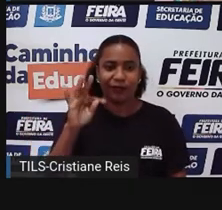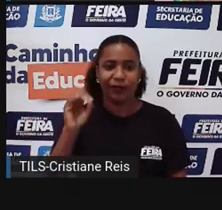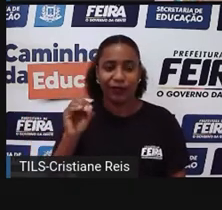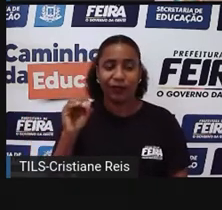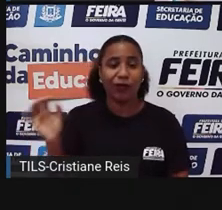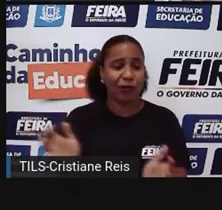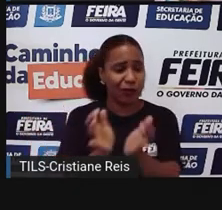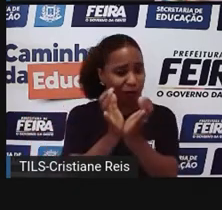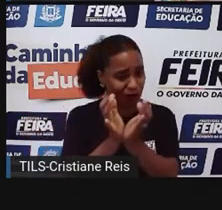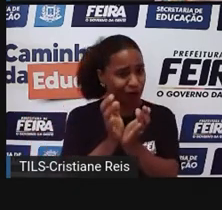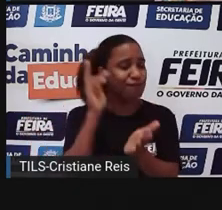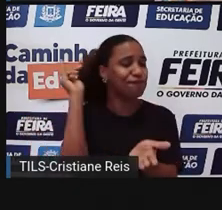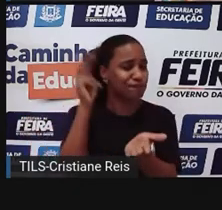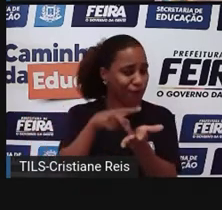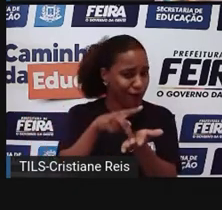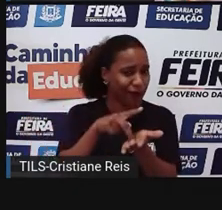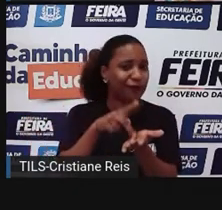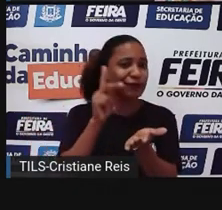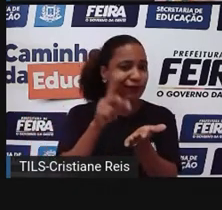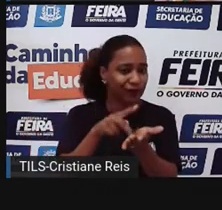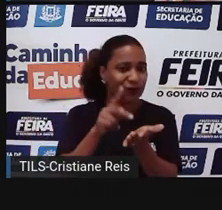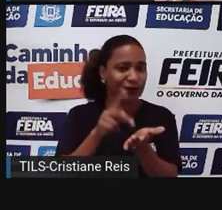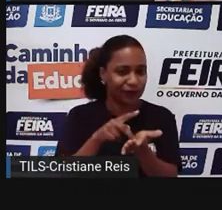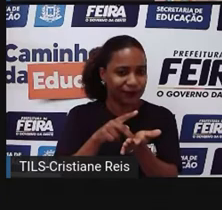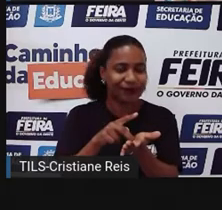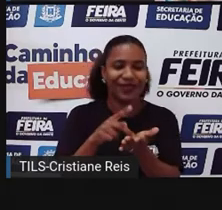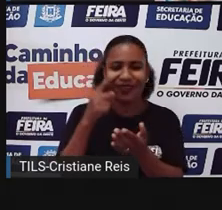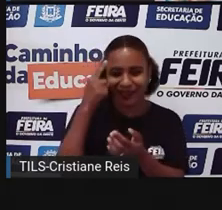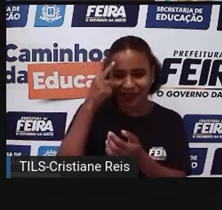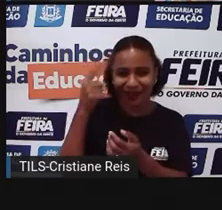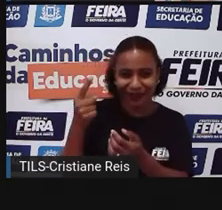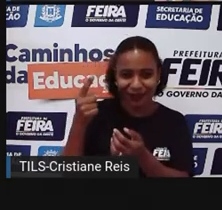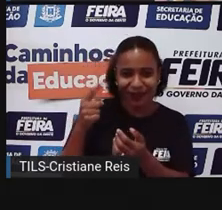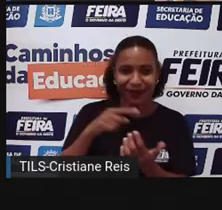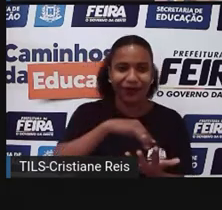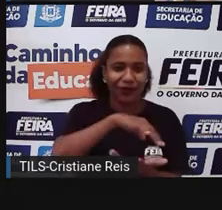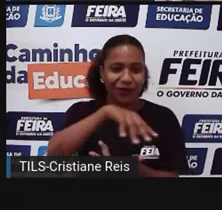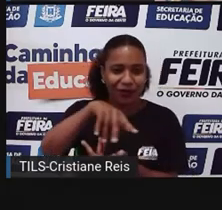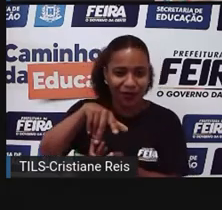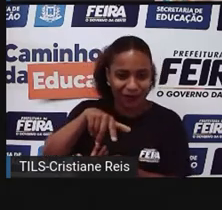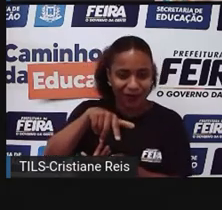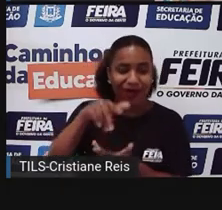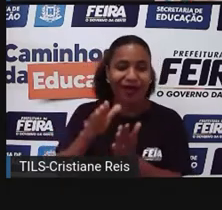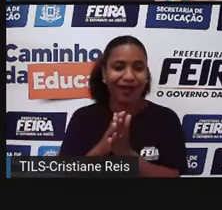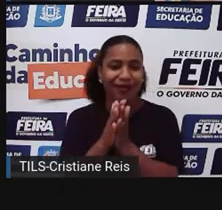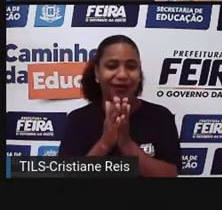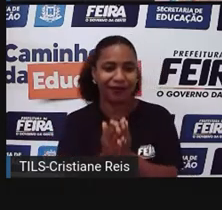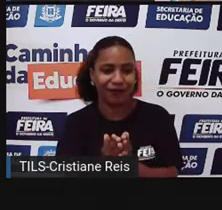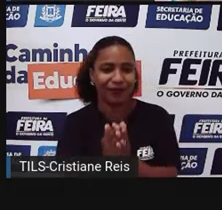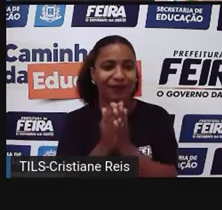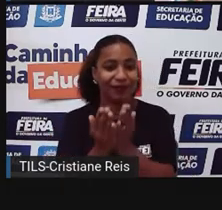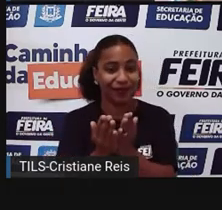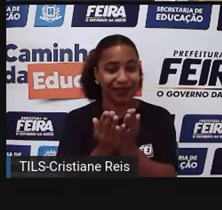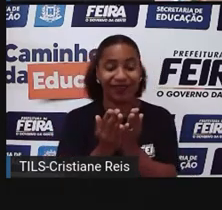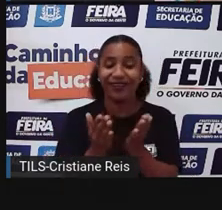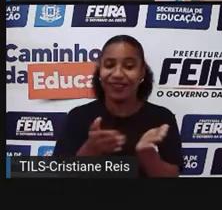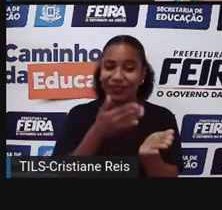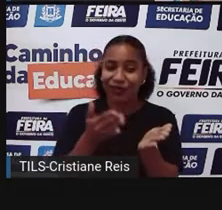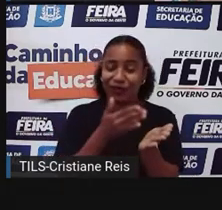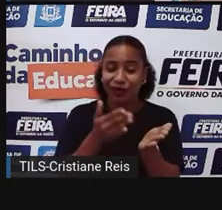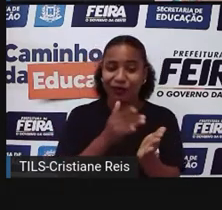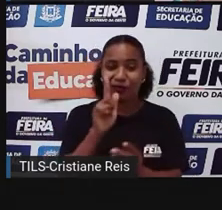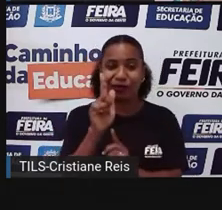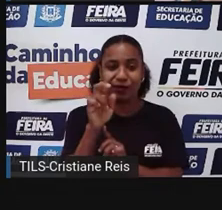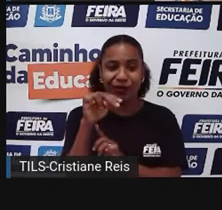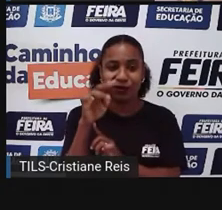verdade. A criação do mundo, que eu acabei de falar no início, sobre o livro Gênesis, que é o primeiro livro da Bíblia, é um